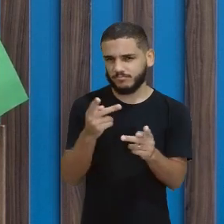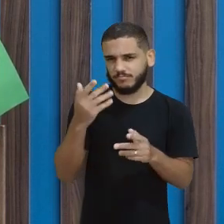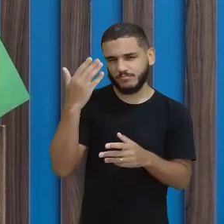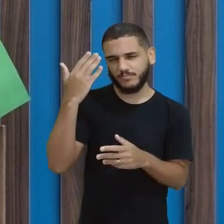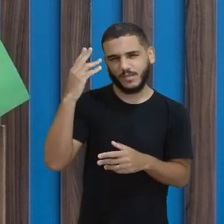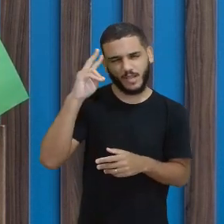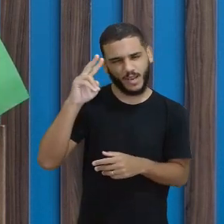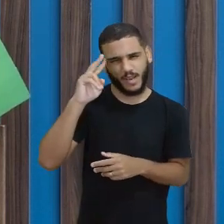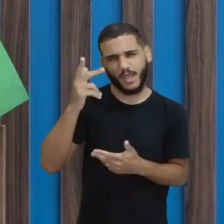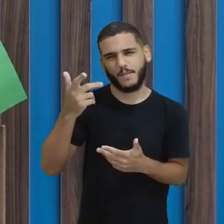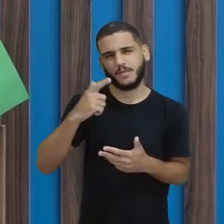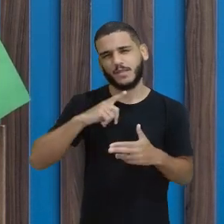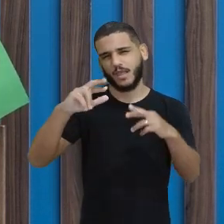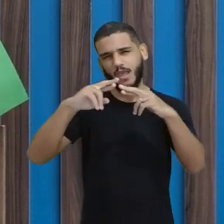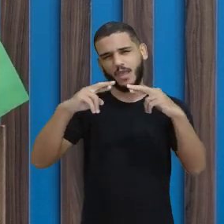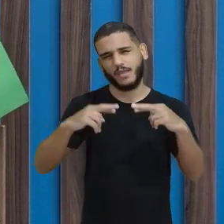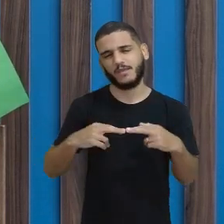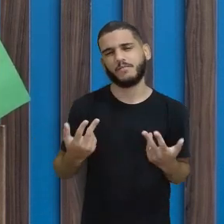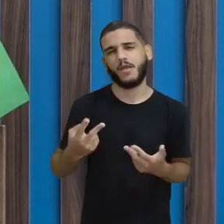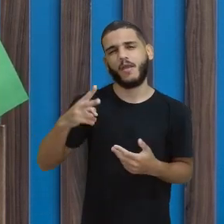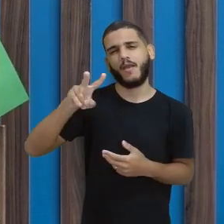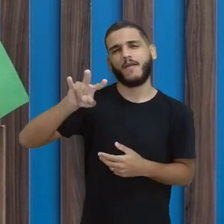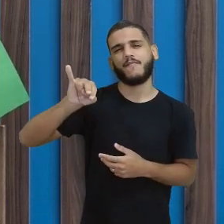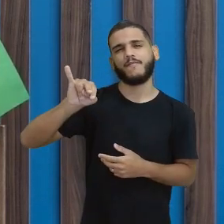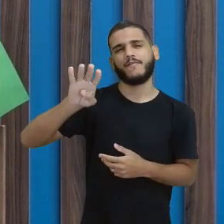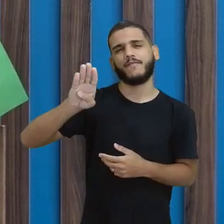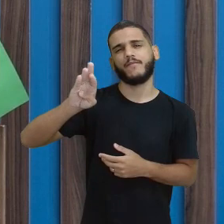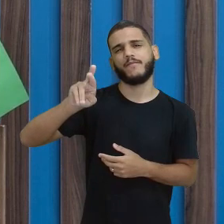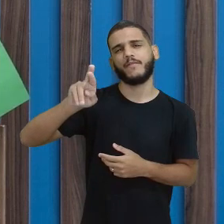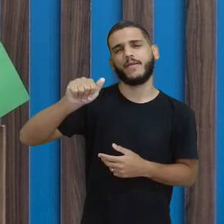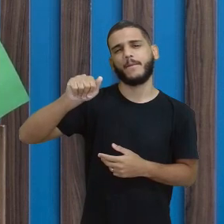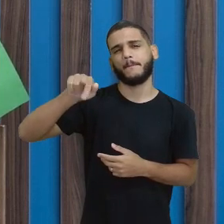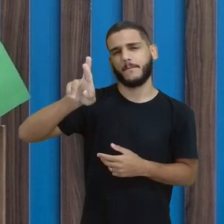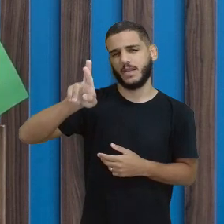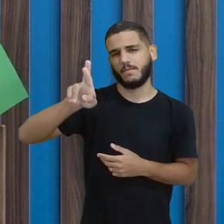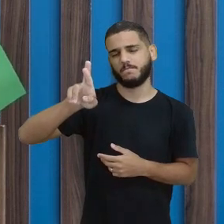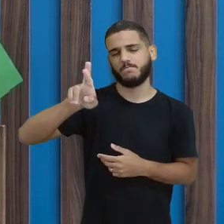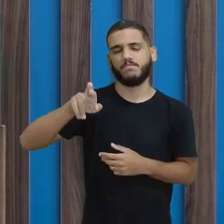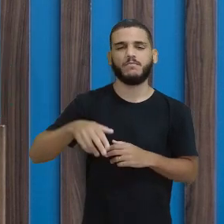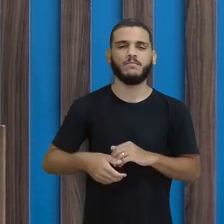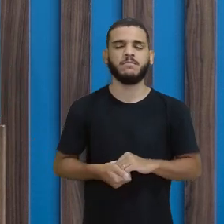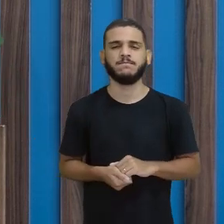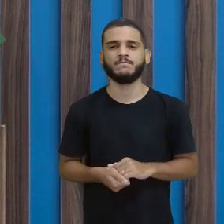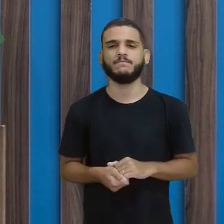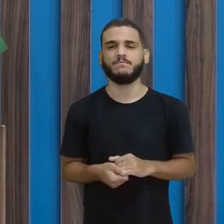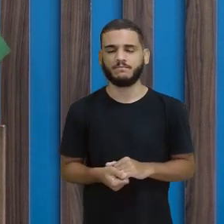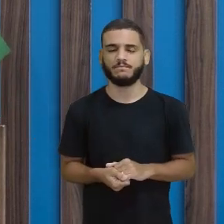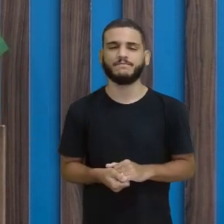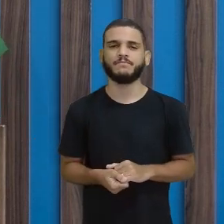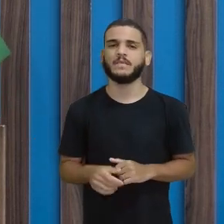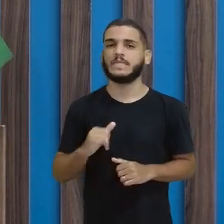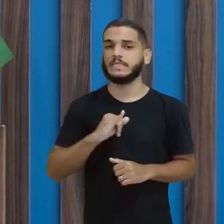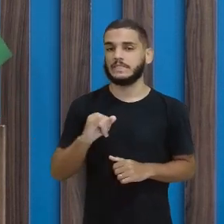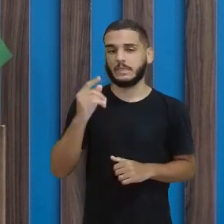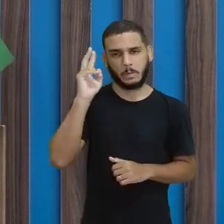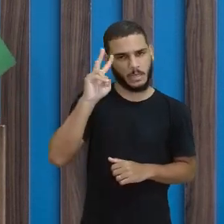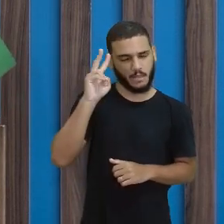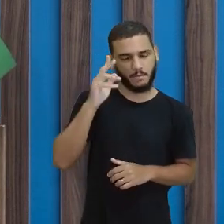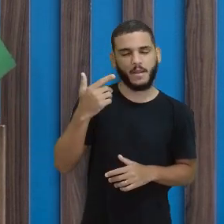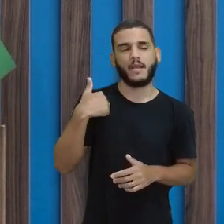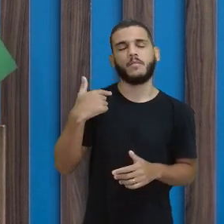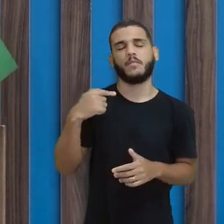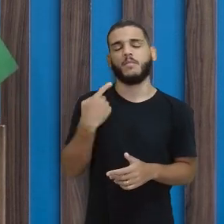aí alguma rima lá no texto que começava com vibrar? Se não, não tem problema, porque a gente procura aí no Papa Nome, né? Isso. Deixa aí